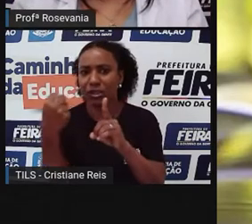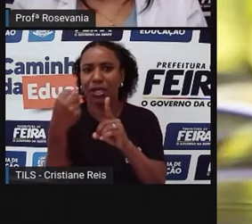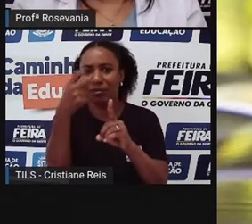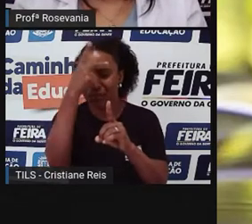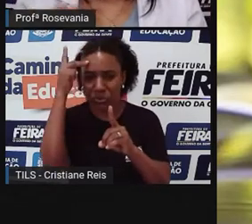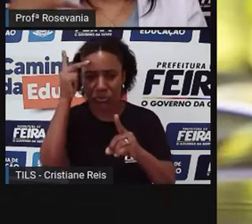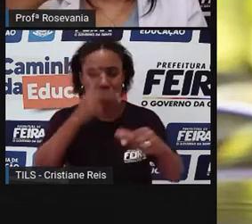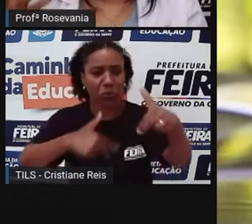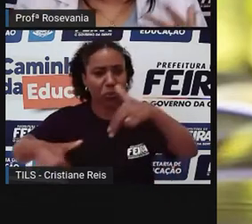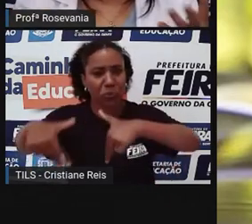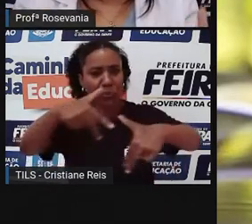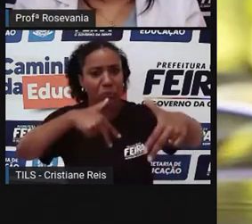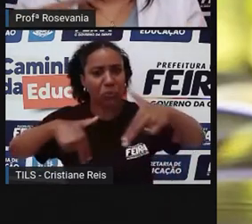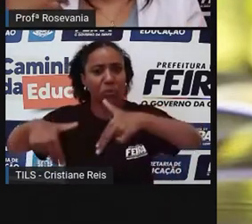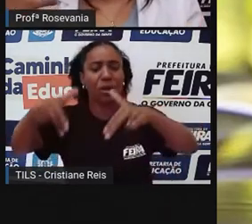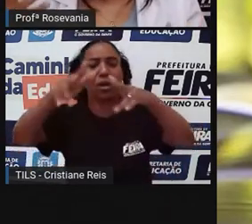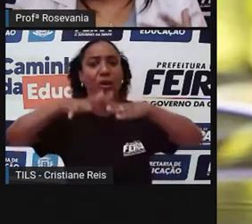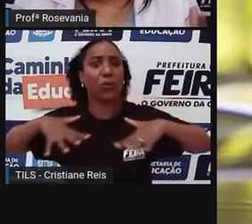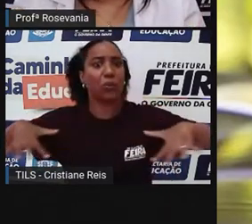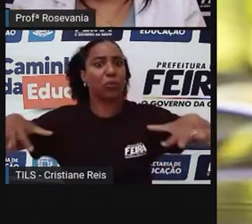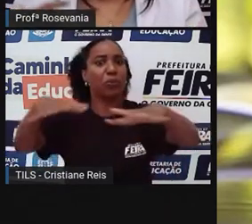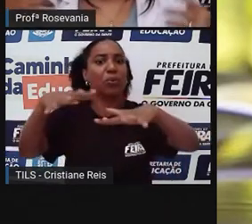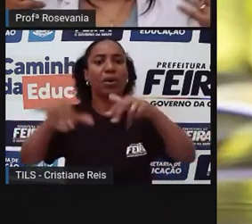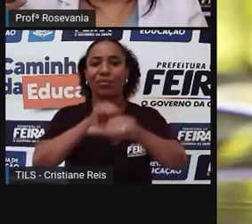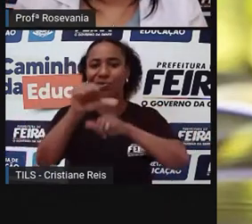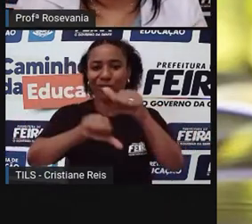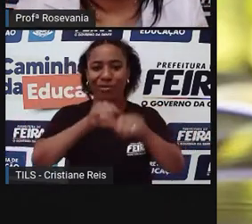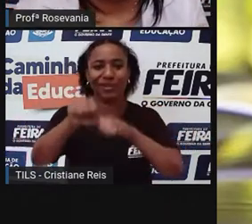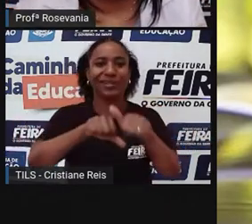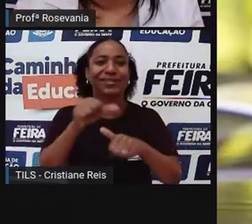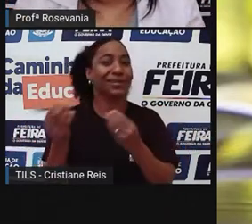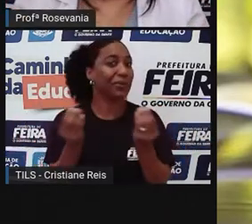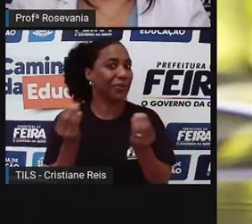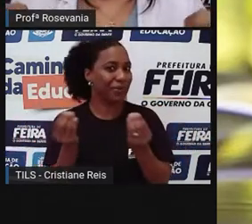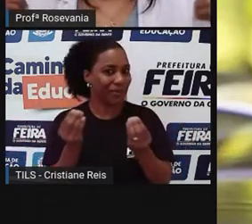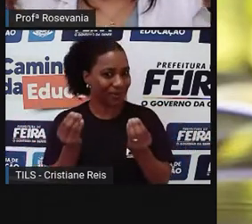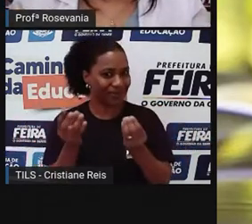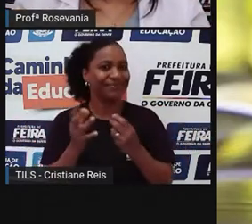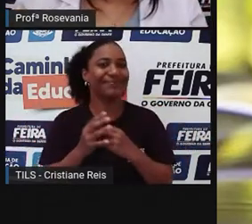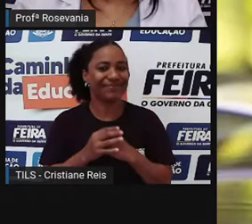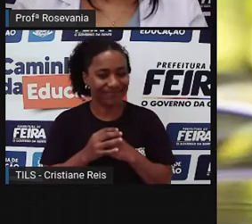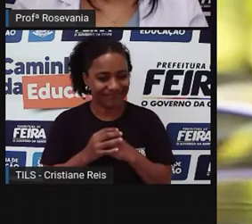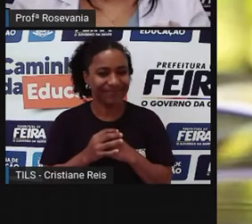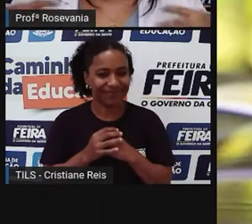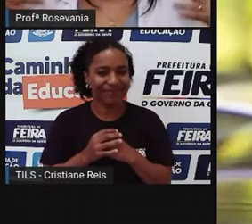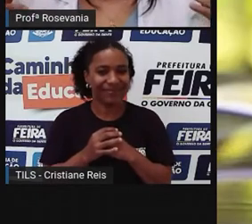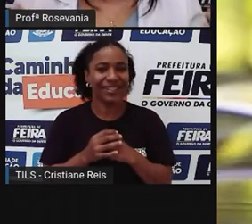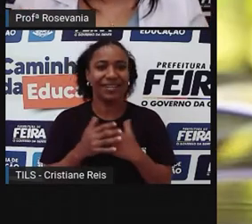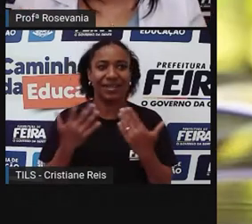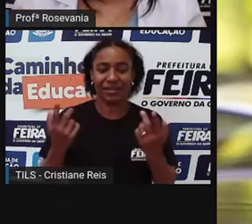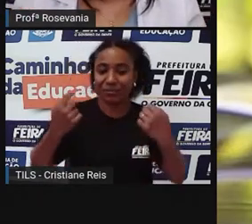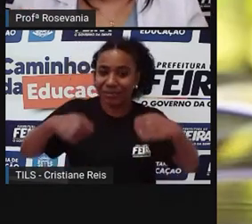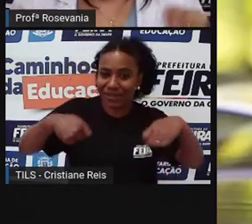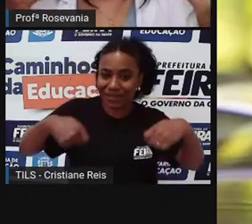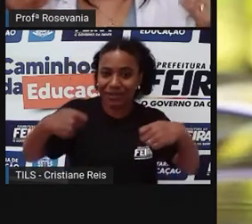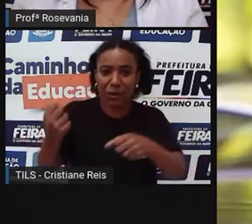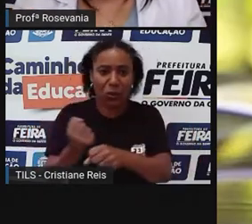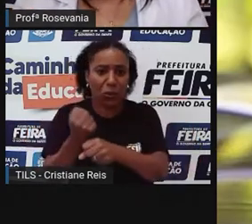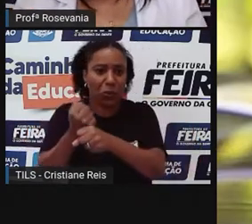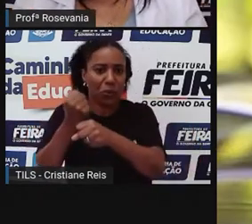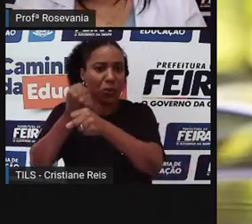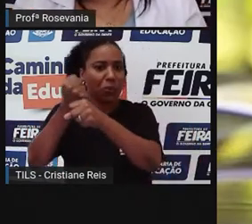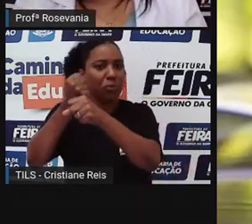que nada mais é essas transformações, essas mudanças, essas alterações, de acordo com a necessidade, ao longo do tempo,